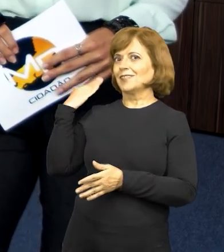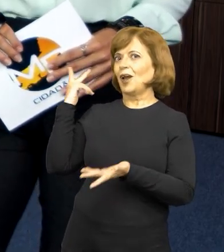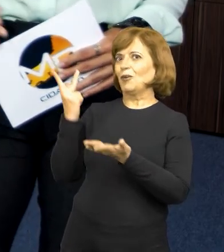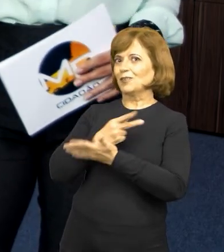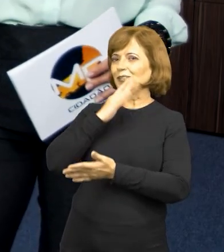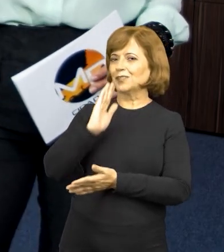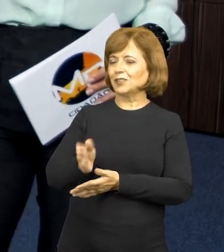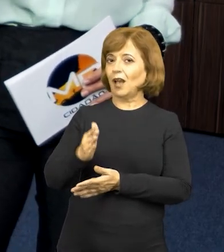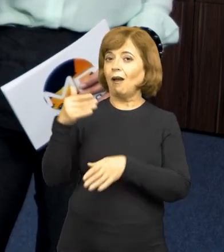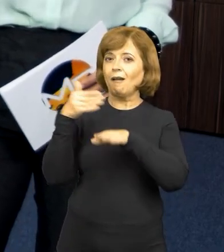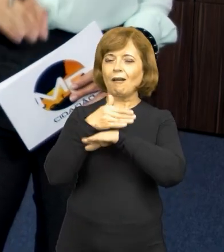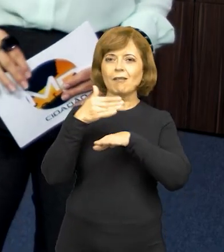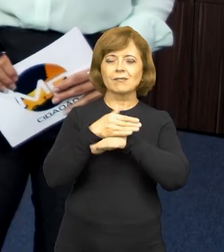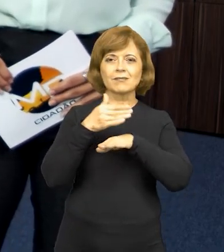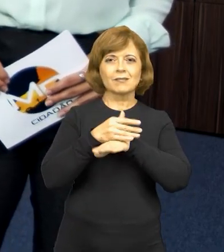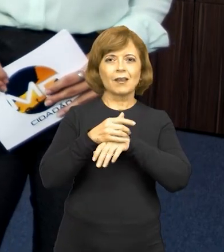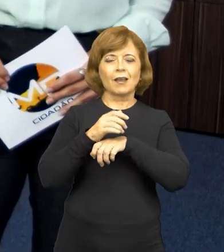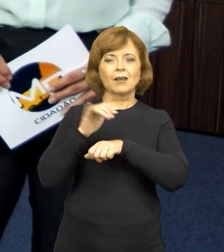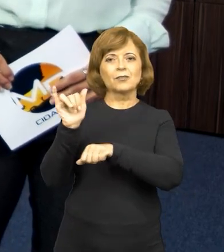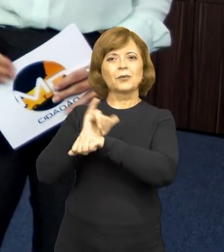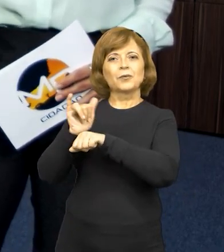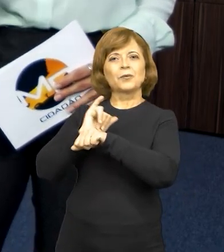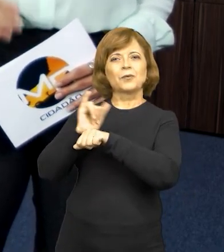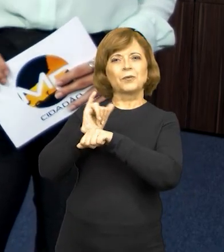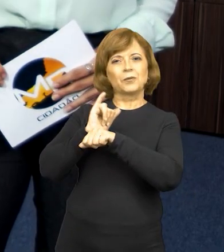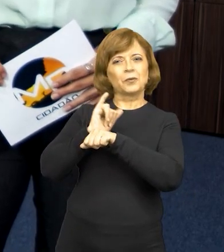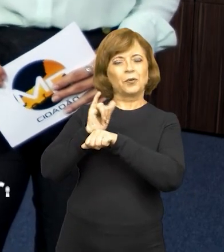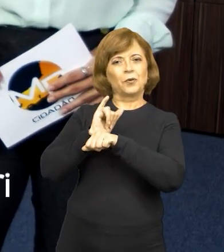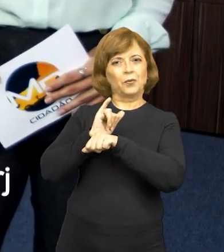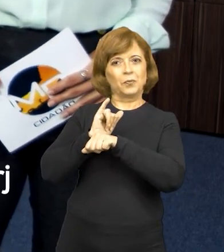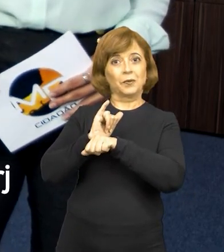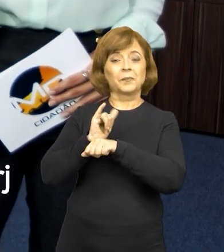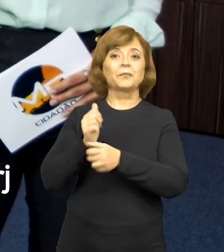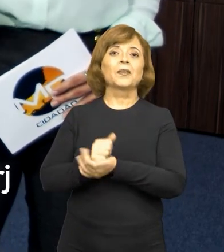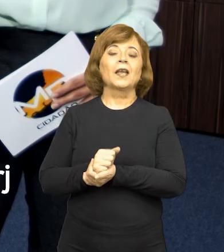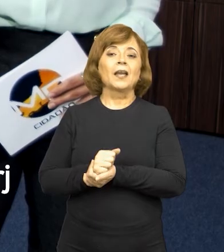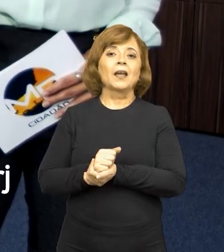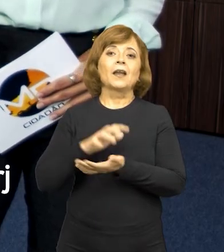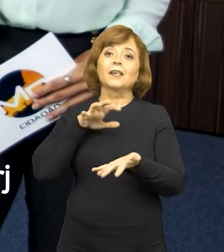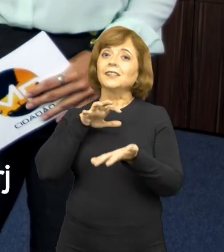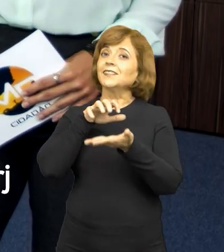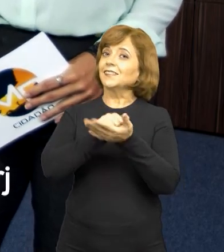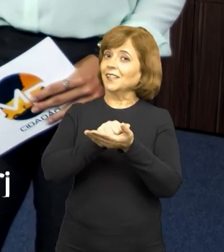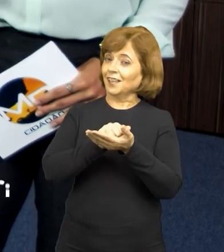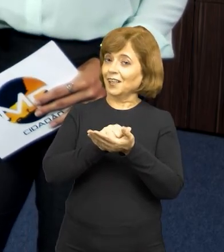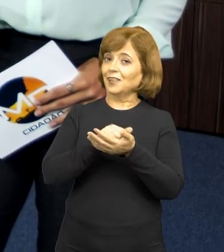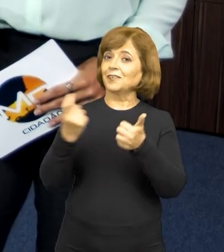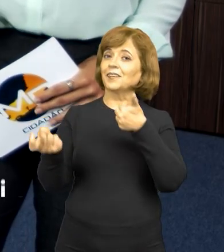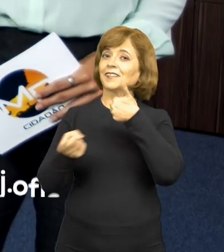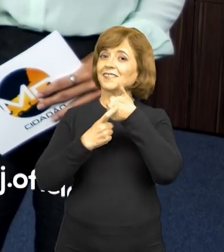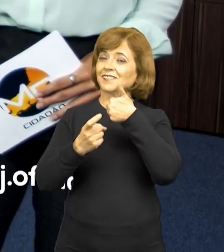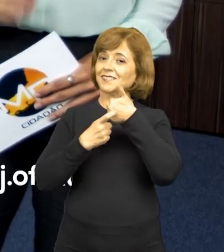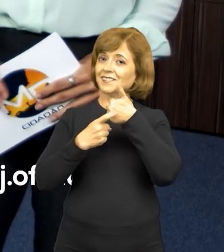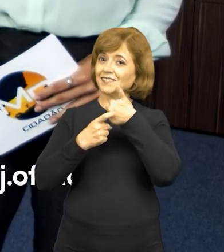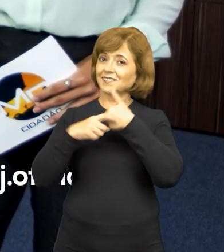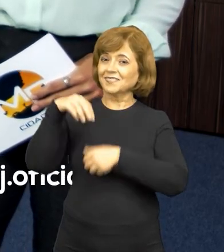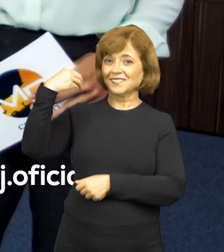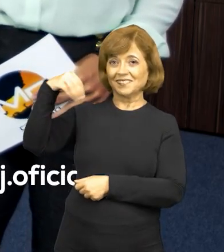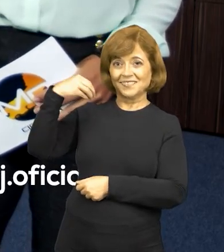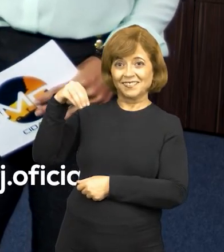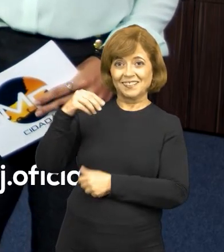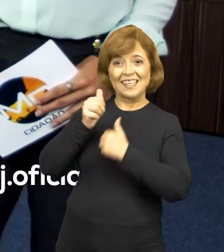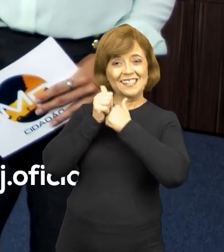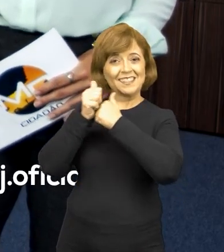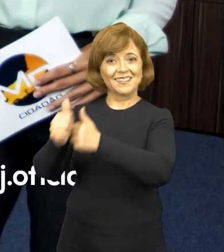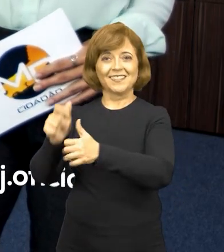programa, acesse o canal MPRJ Oficial no YouTube. Não deixe de se inscrever, ativar as notificações e nos seguir nas